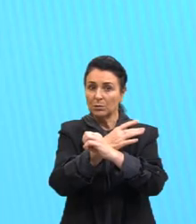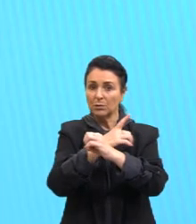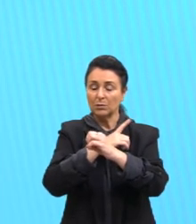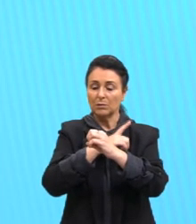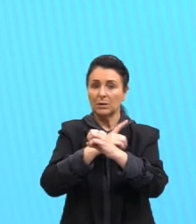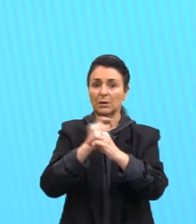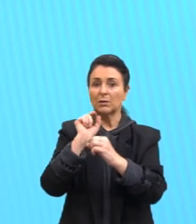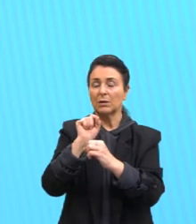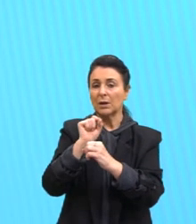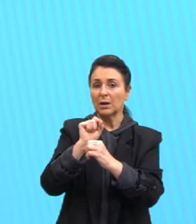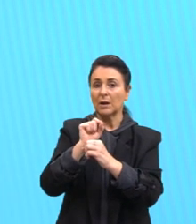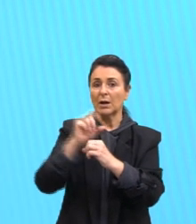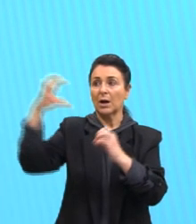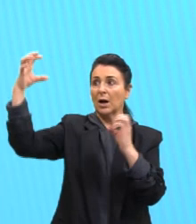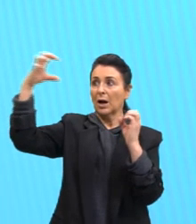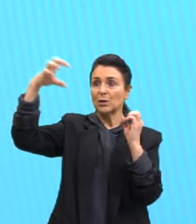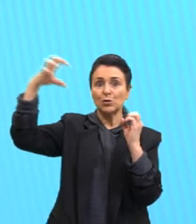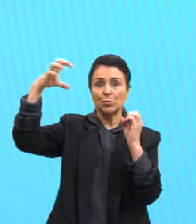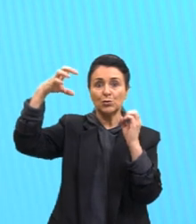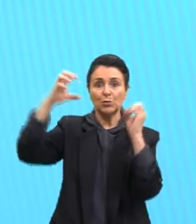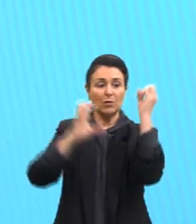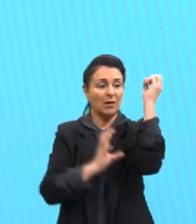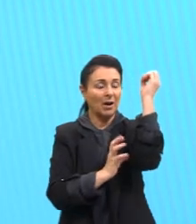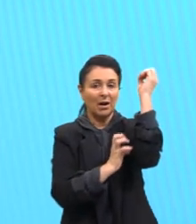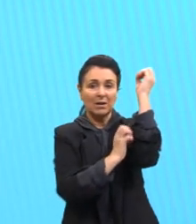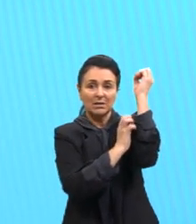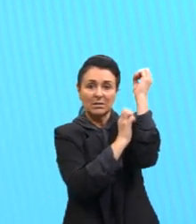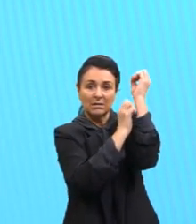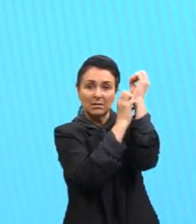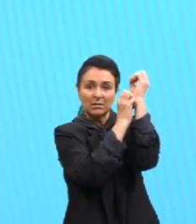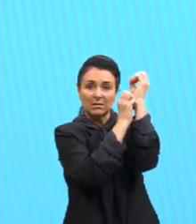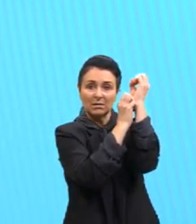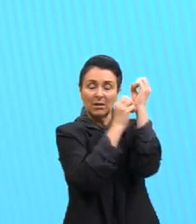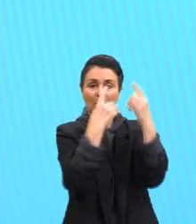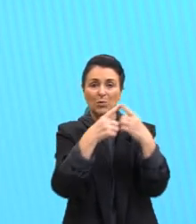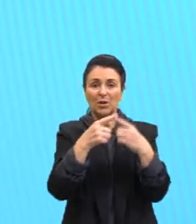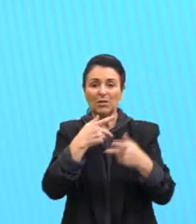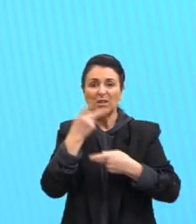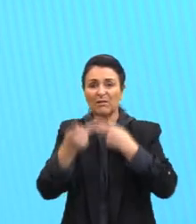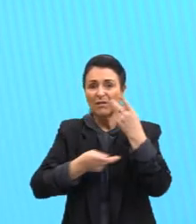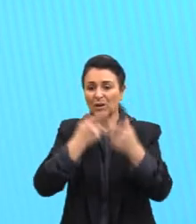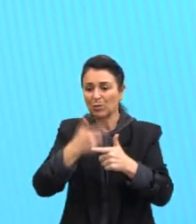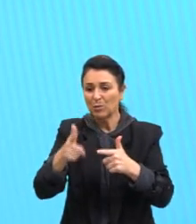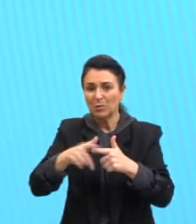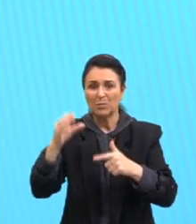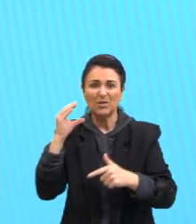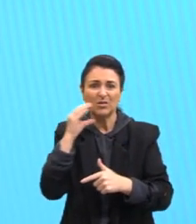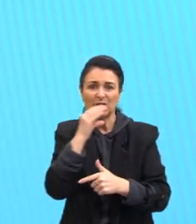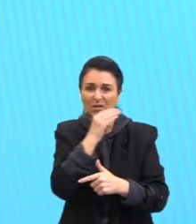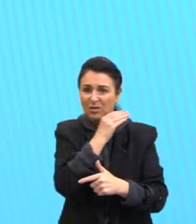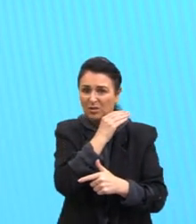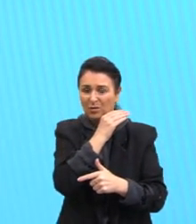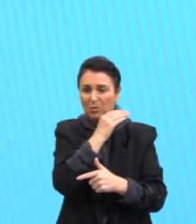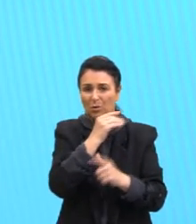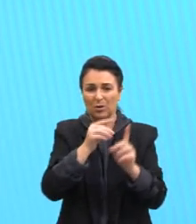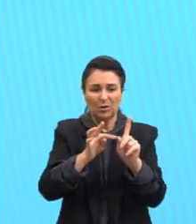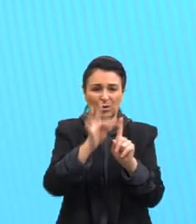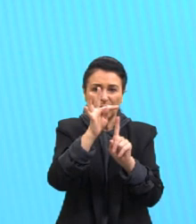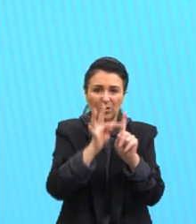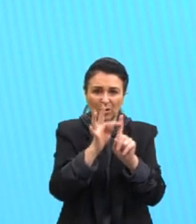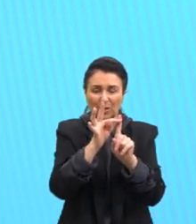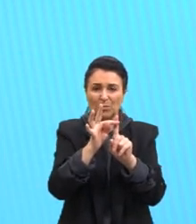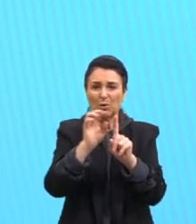uma formação de chuva ácida, porque não está falando de problema de calor, de térmico, ou redução de